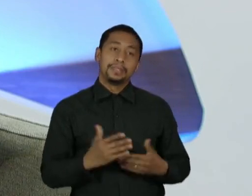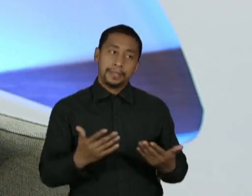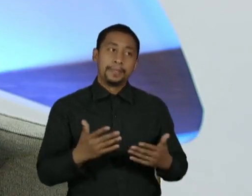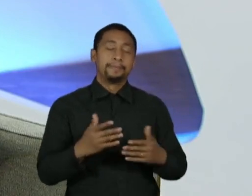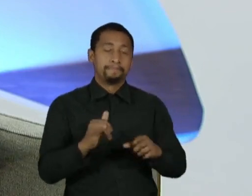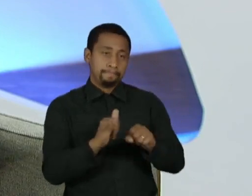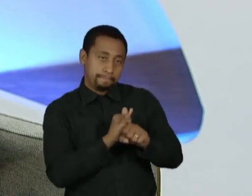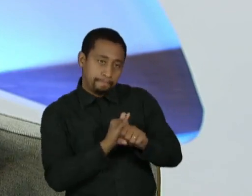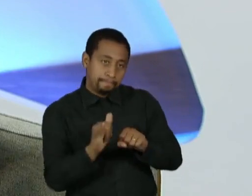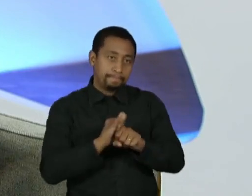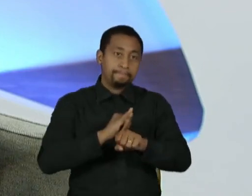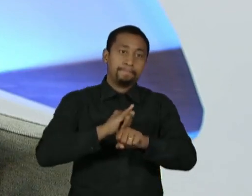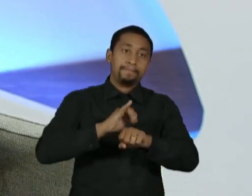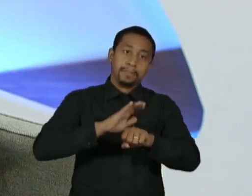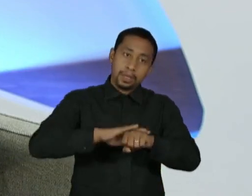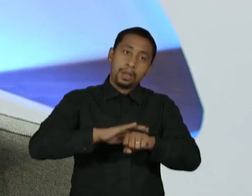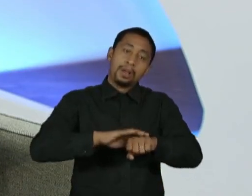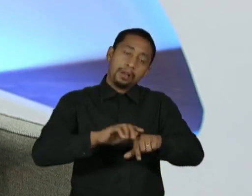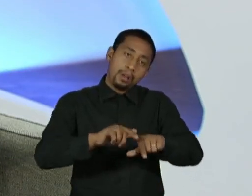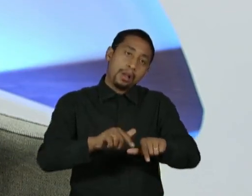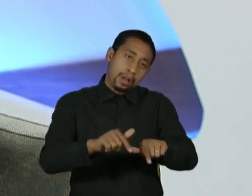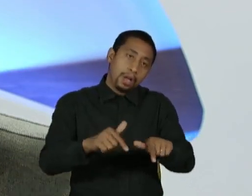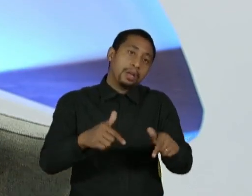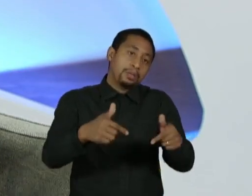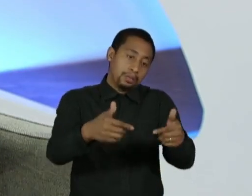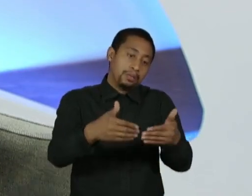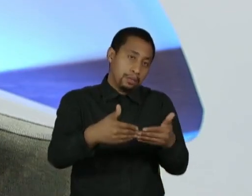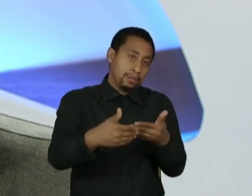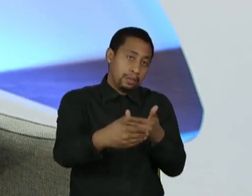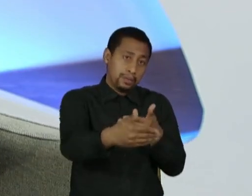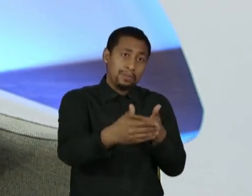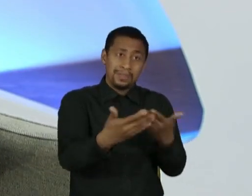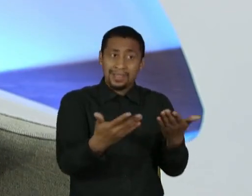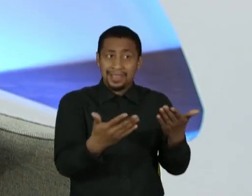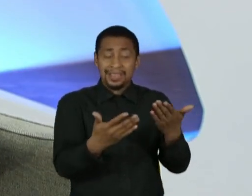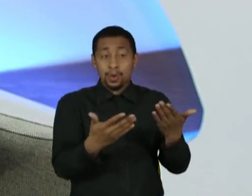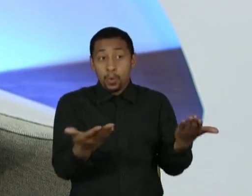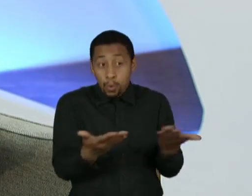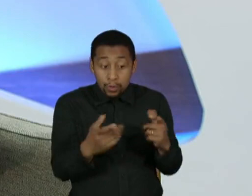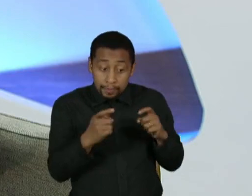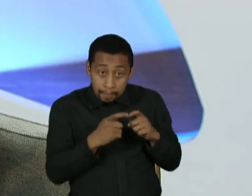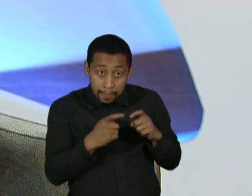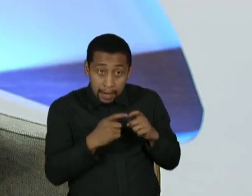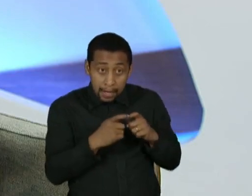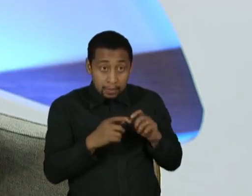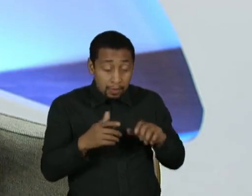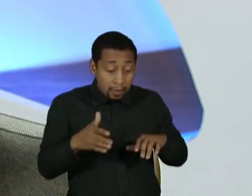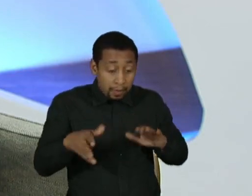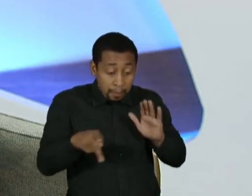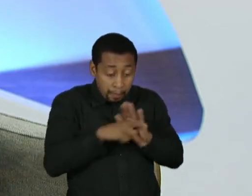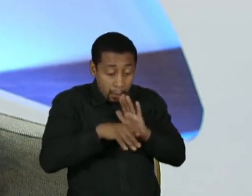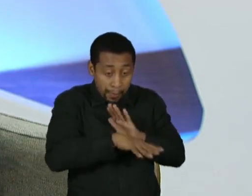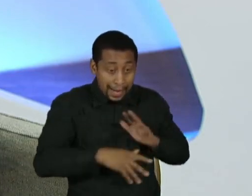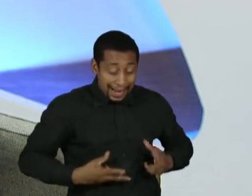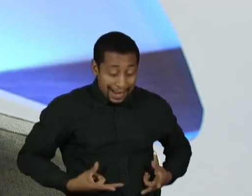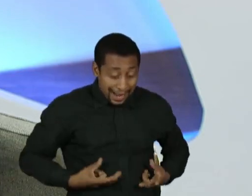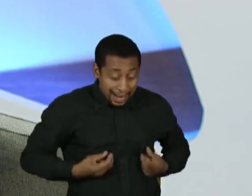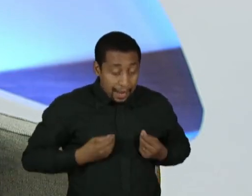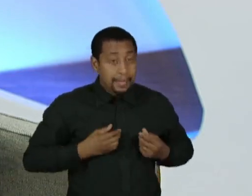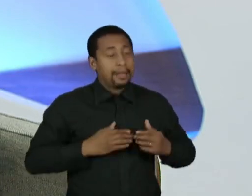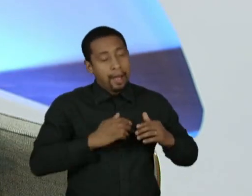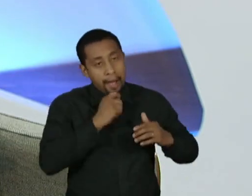estratégias que vão romper os limites da oncologia hoje vão ser claramente a